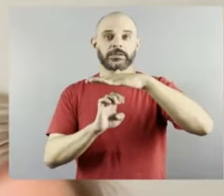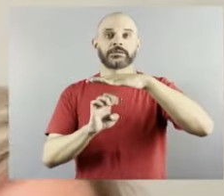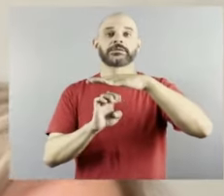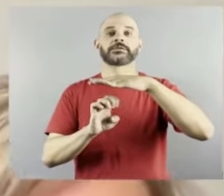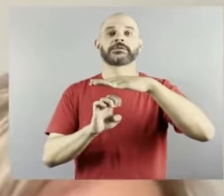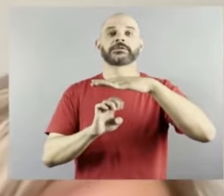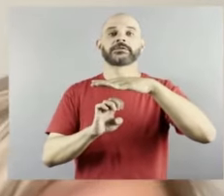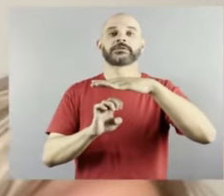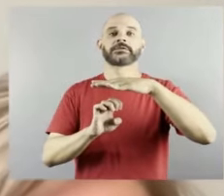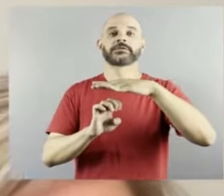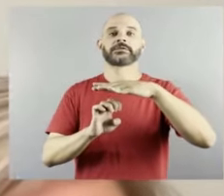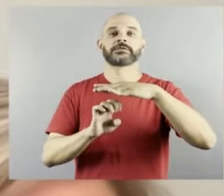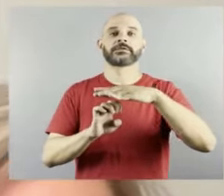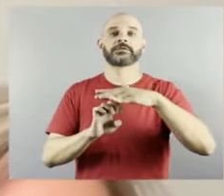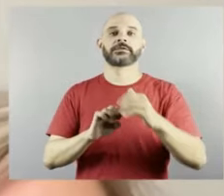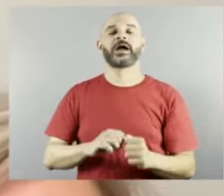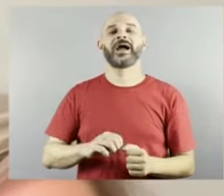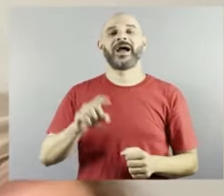importantíssima,